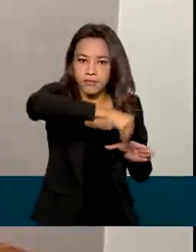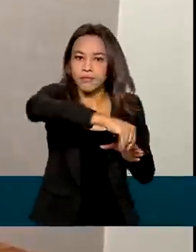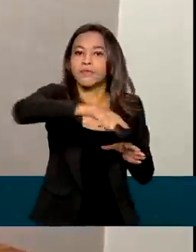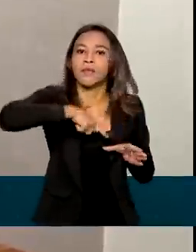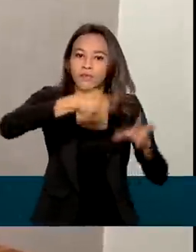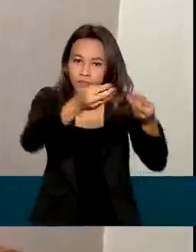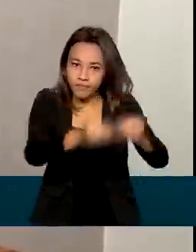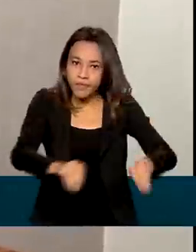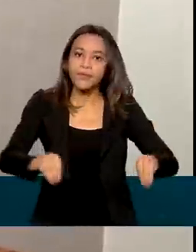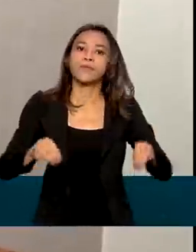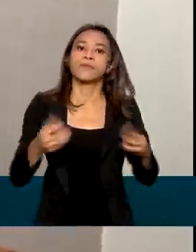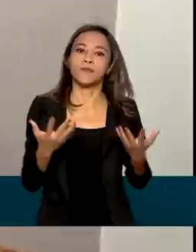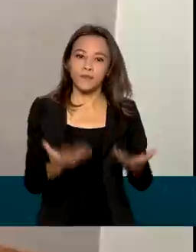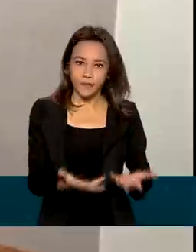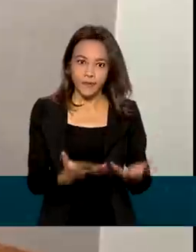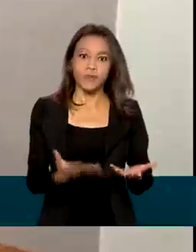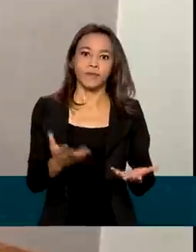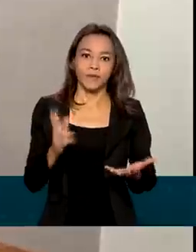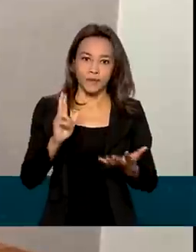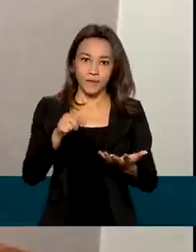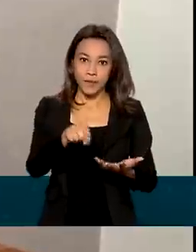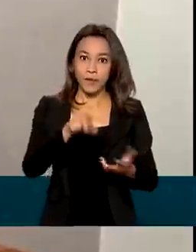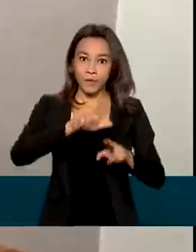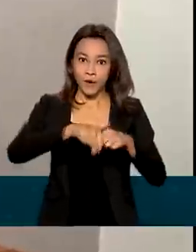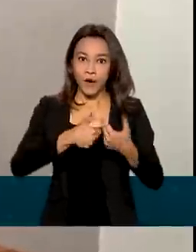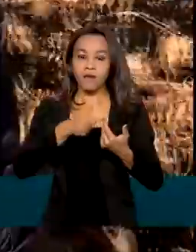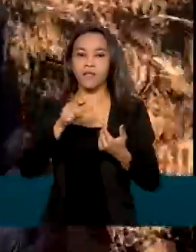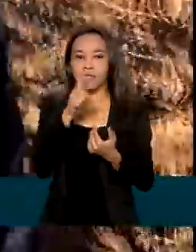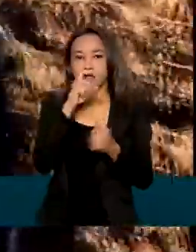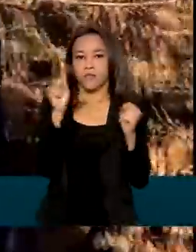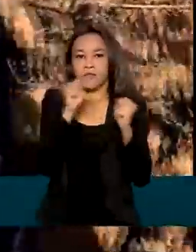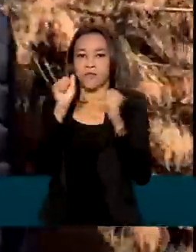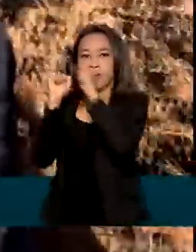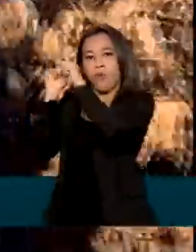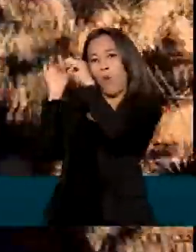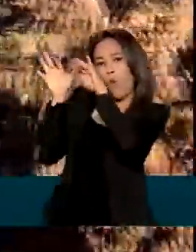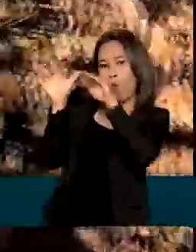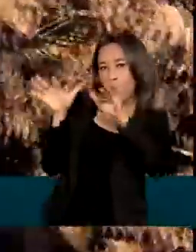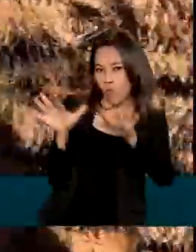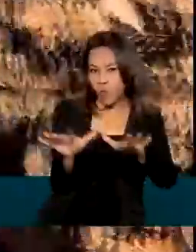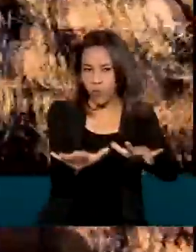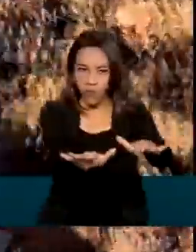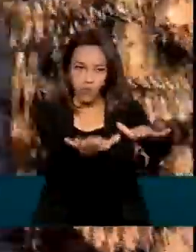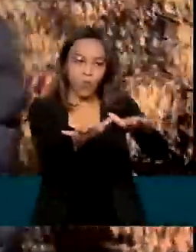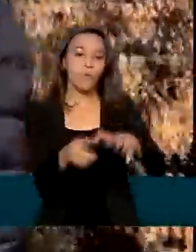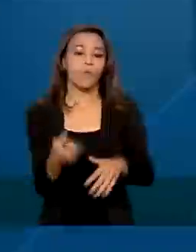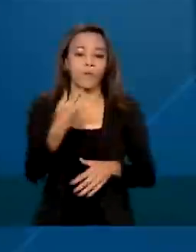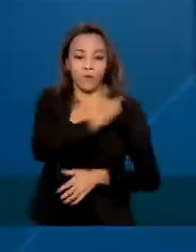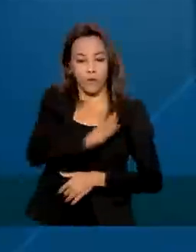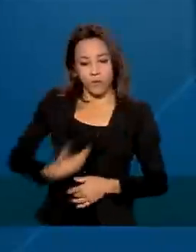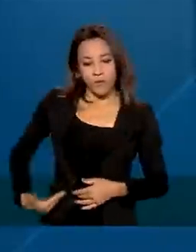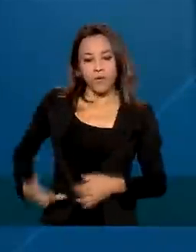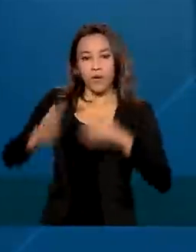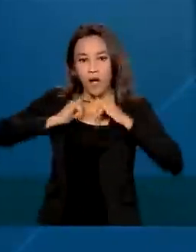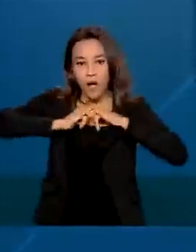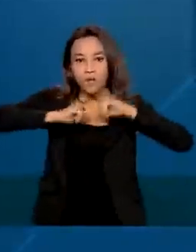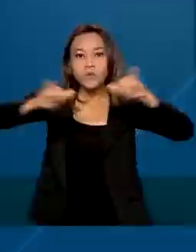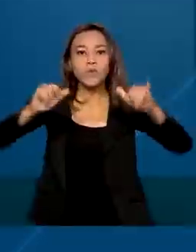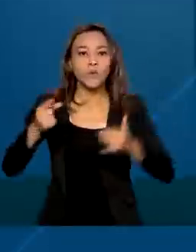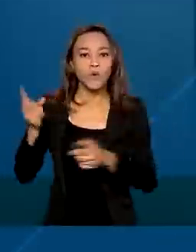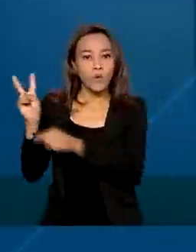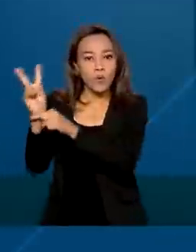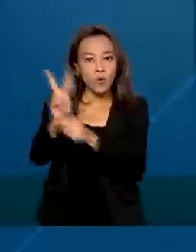sido afetados ou tenha sido afetada por essa geada. O governo anunciou uma linha de crédito de 160